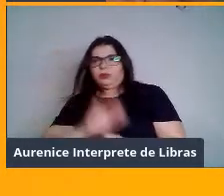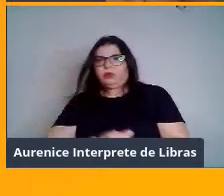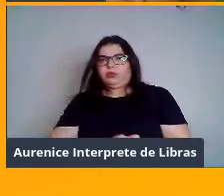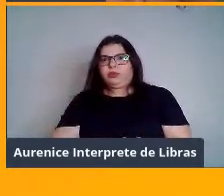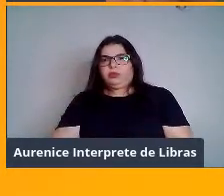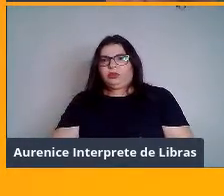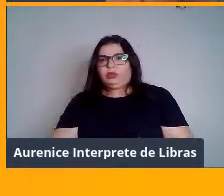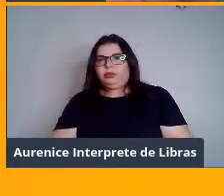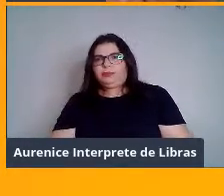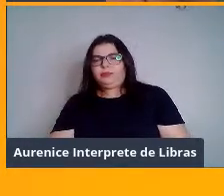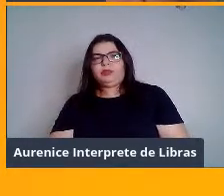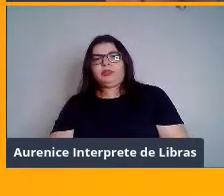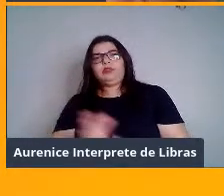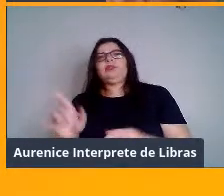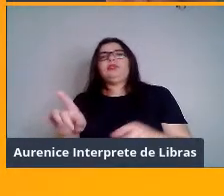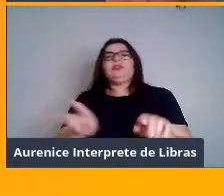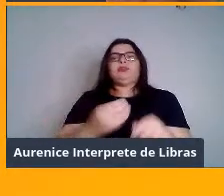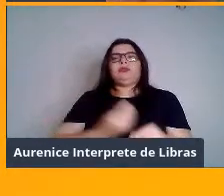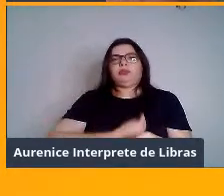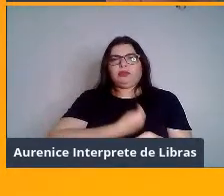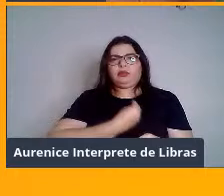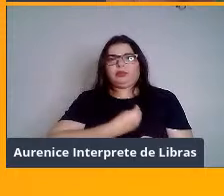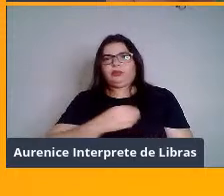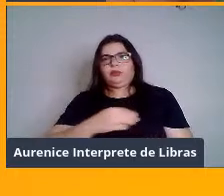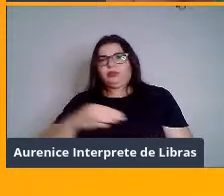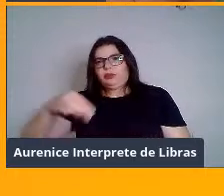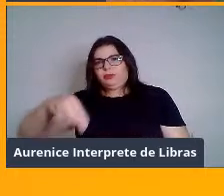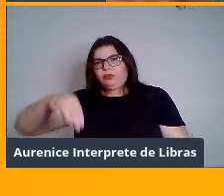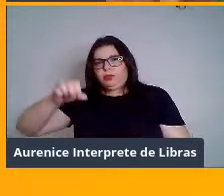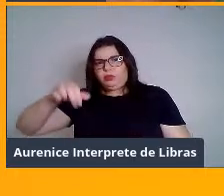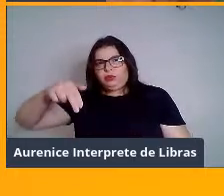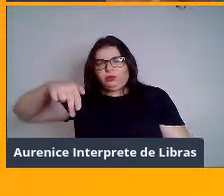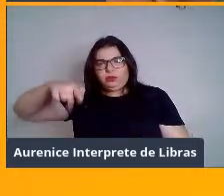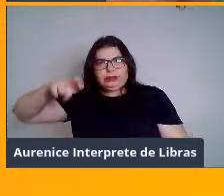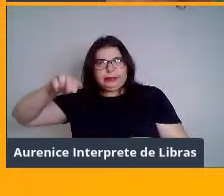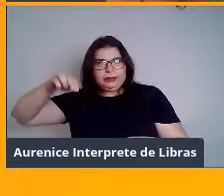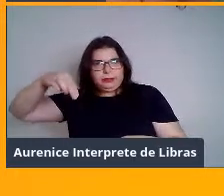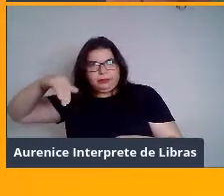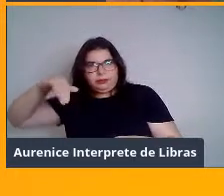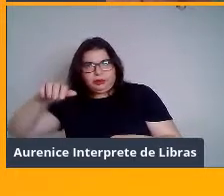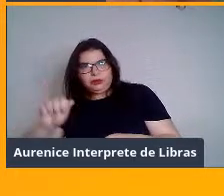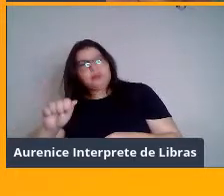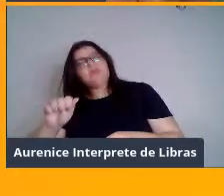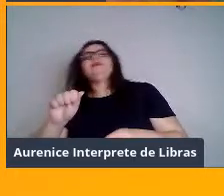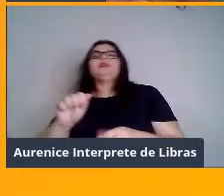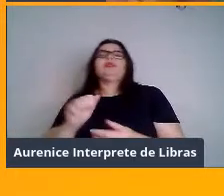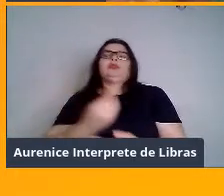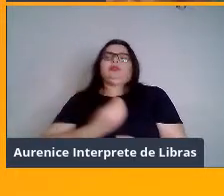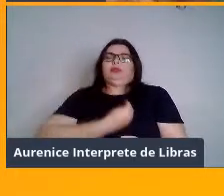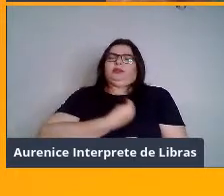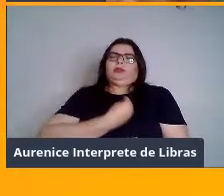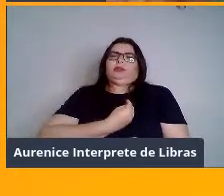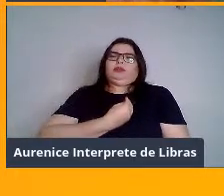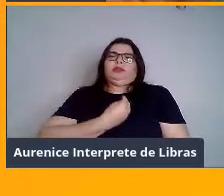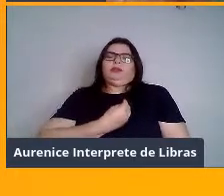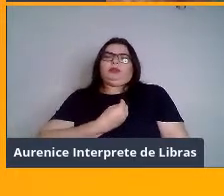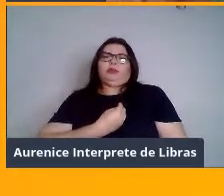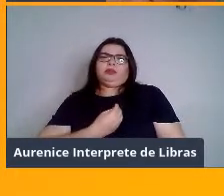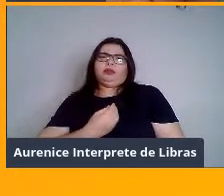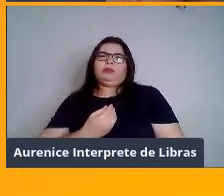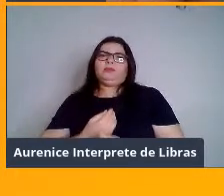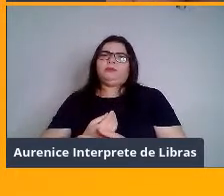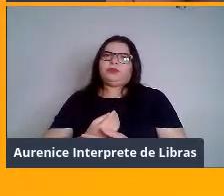monogamia, né? Existem espécies, aquelas espécies mais longevas, né, que vivem muitos anos, que possuem baixa fecundidade,